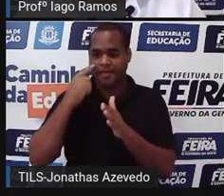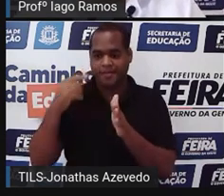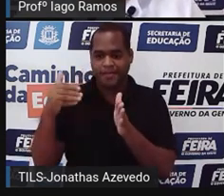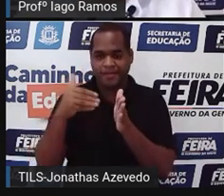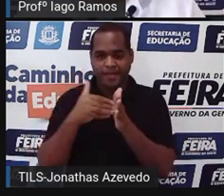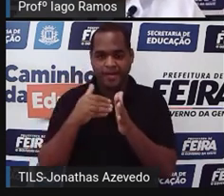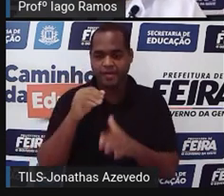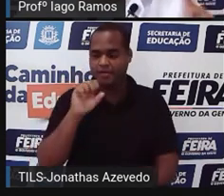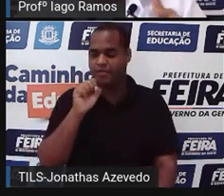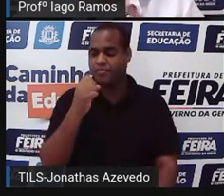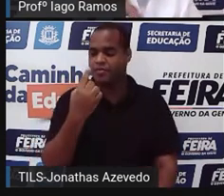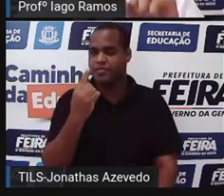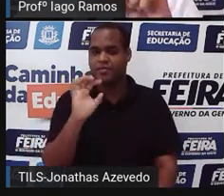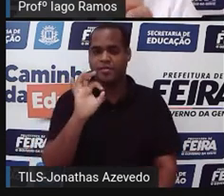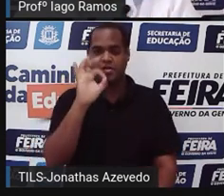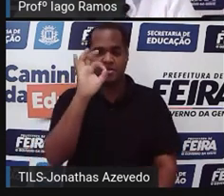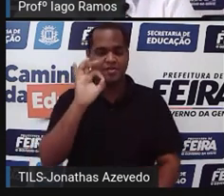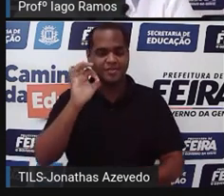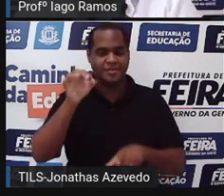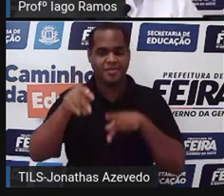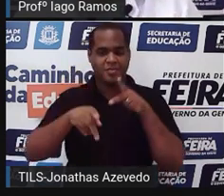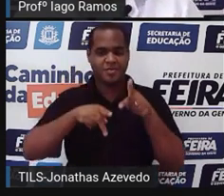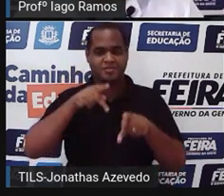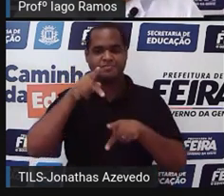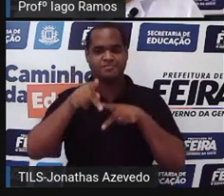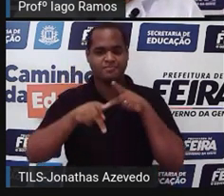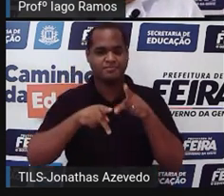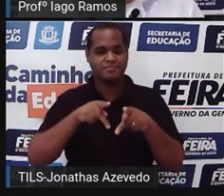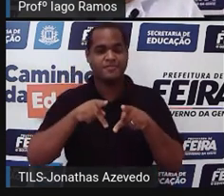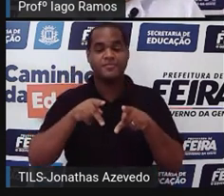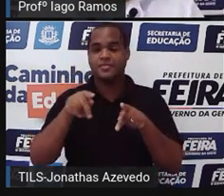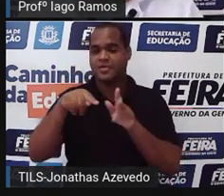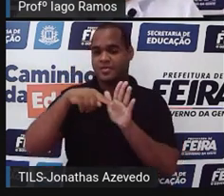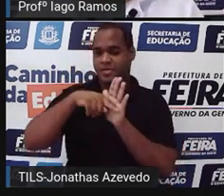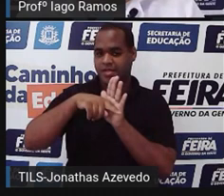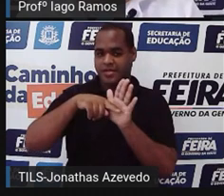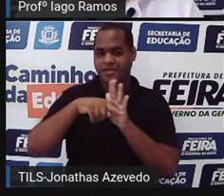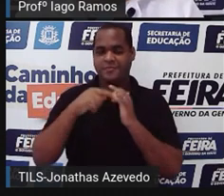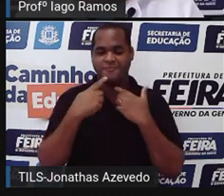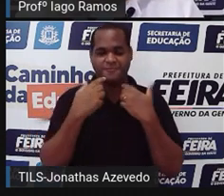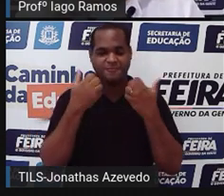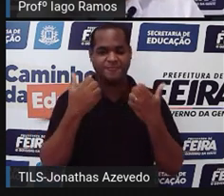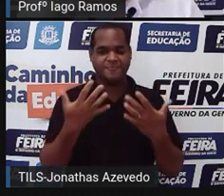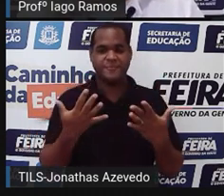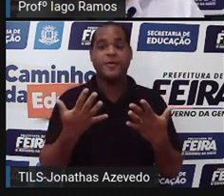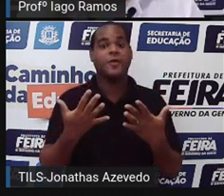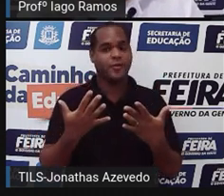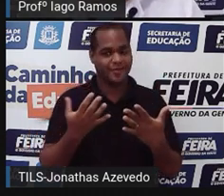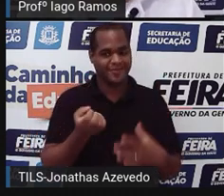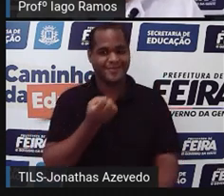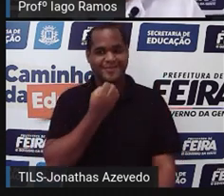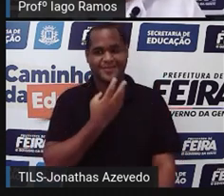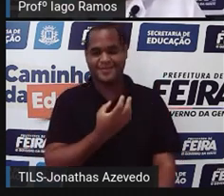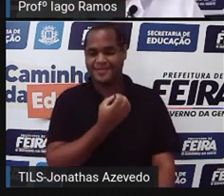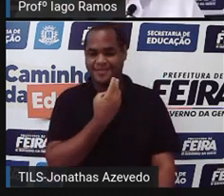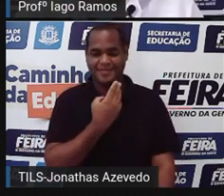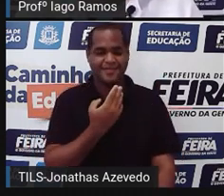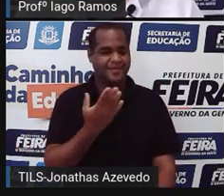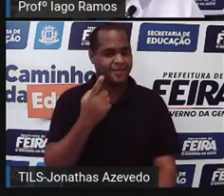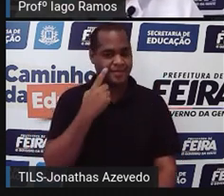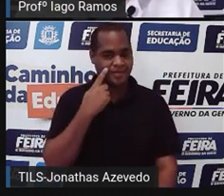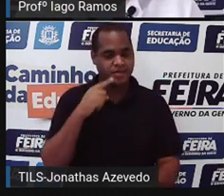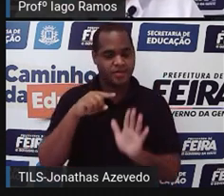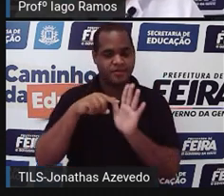chega a 81% da população, diz pesquisa. Olha só que bacana, né? Essa